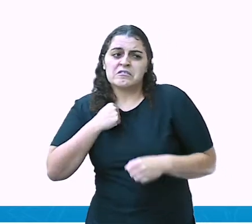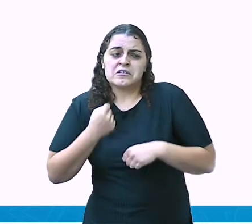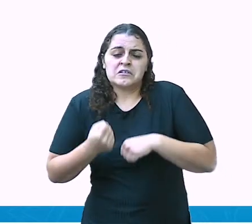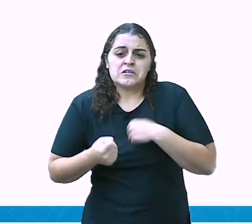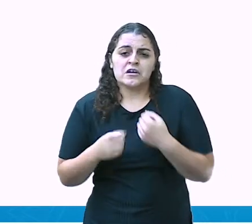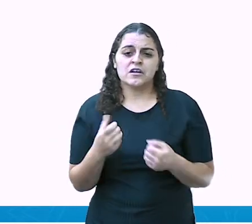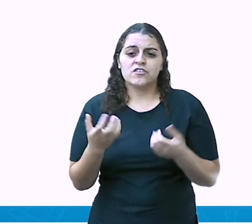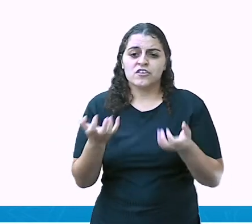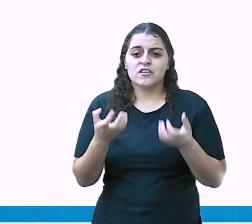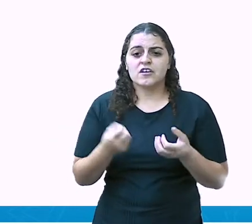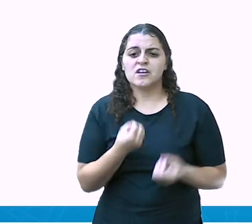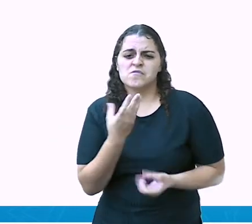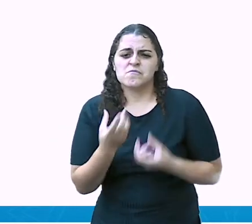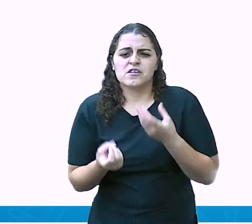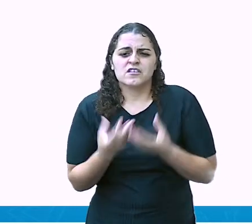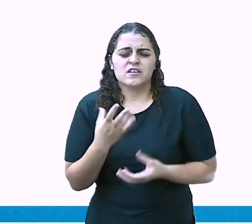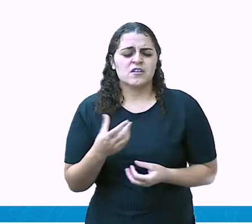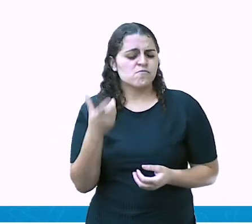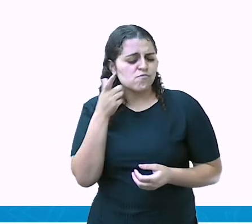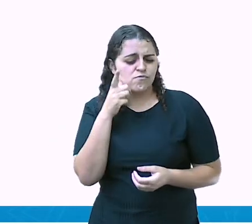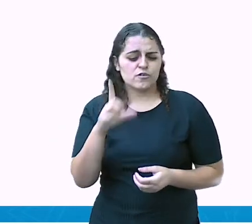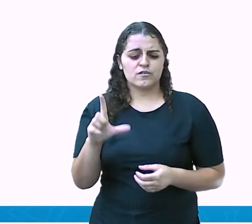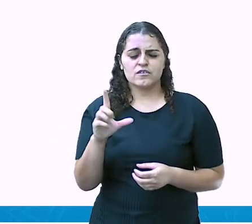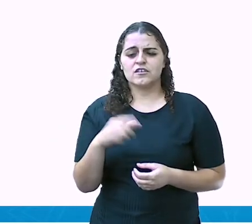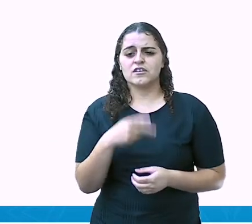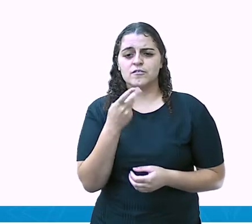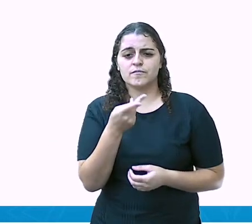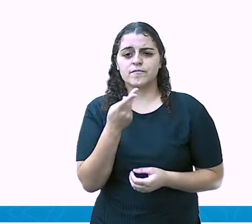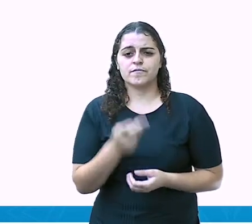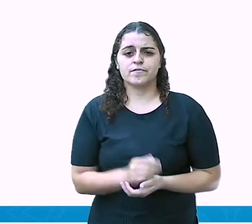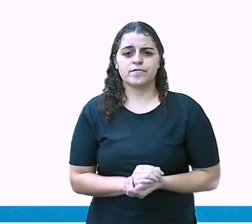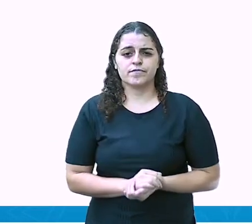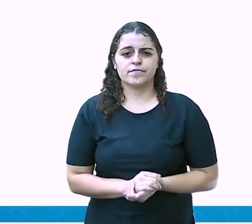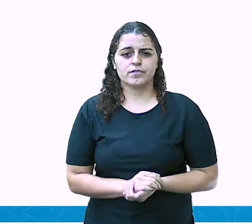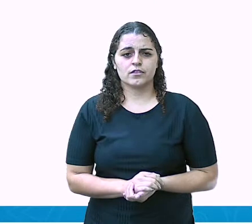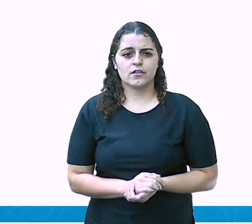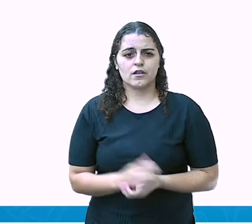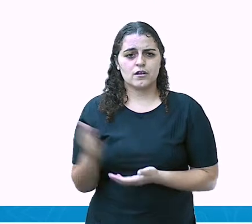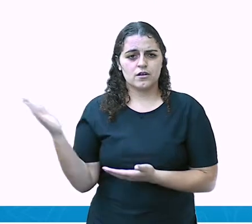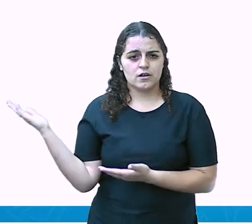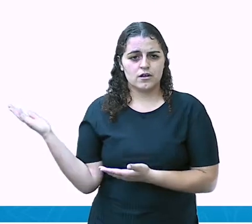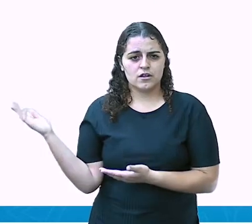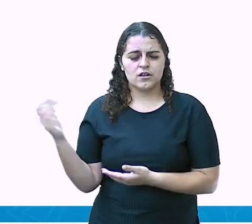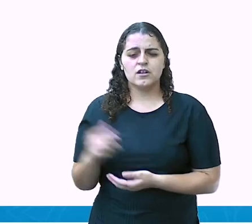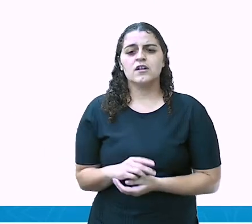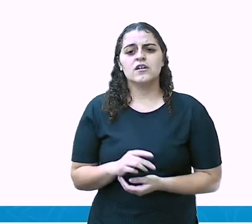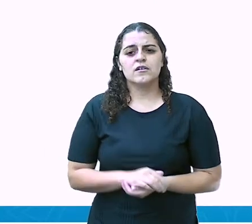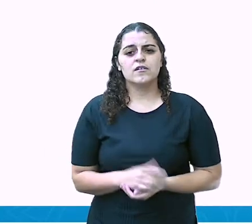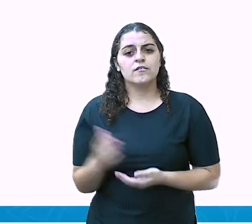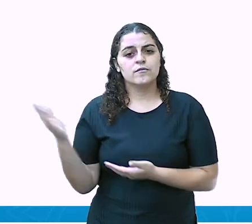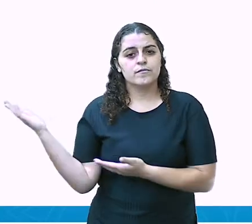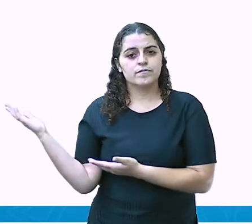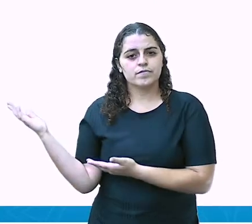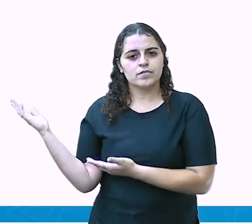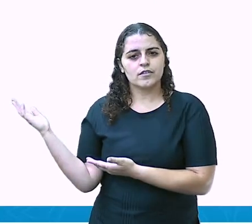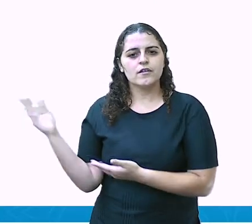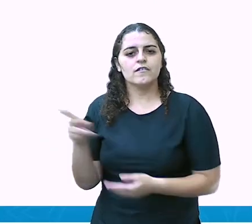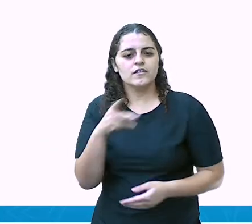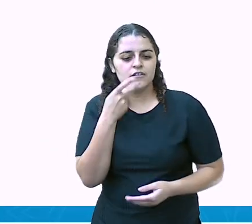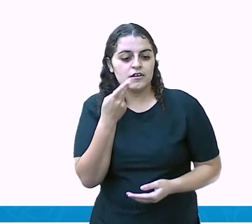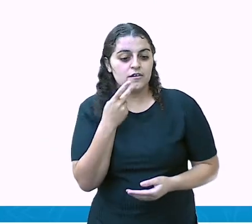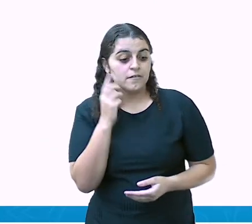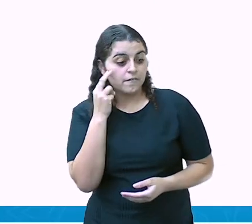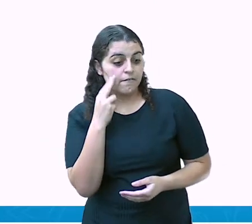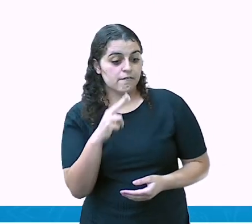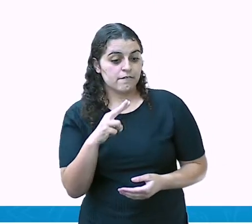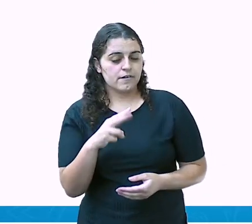expressar e não conseguir colocar isso em palavras. Então, aí, não diga, pessoal. Às vezes, você se depara com uma criança